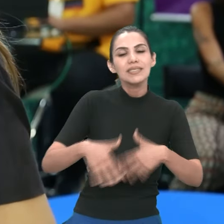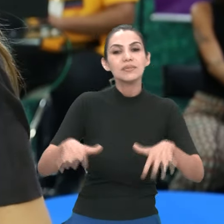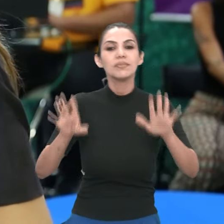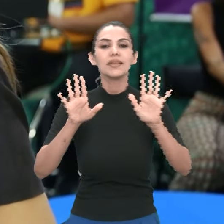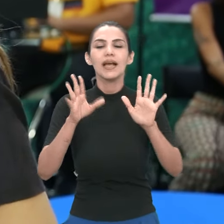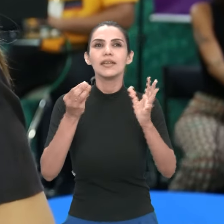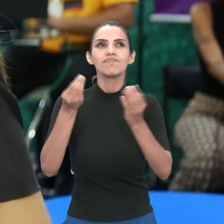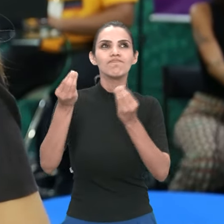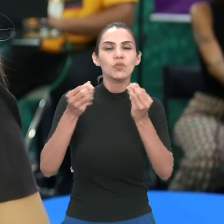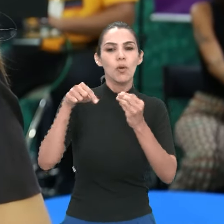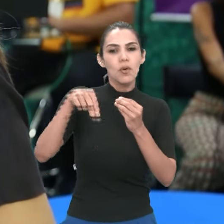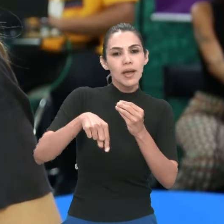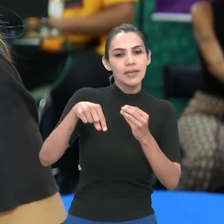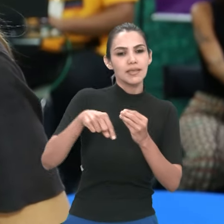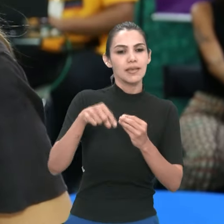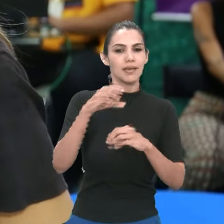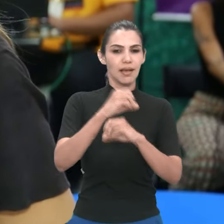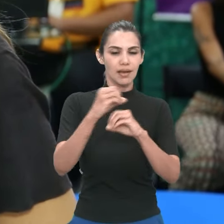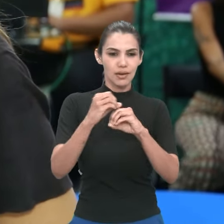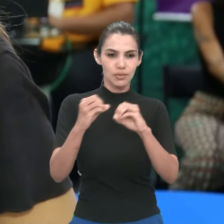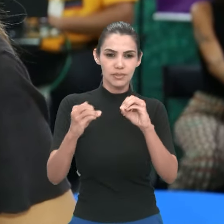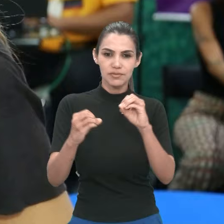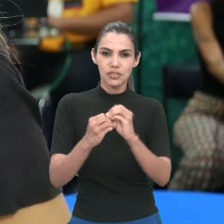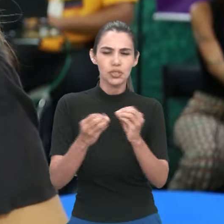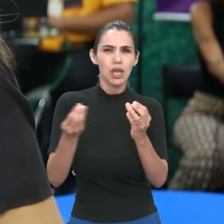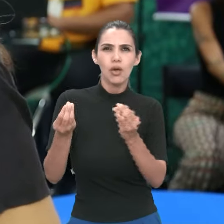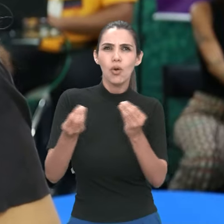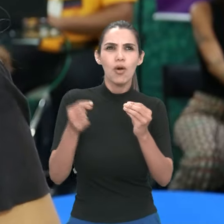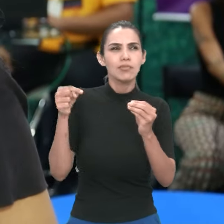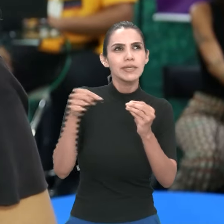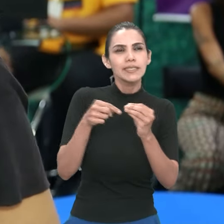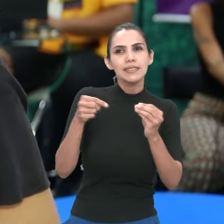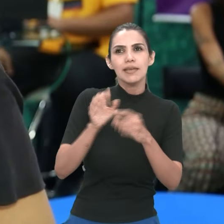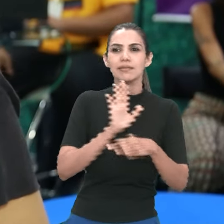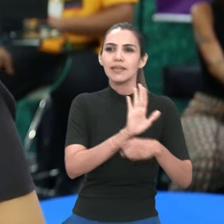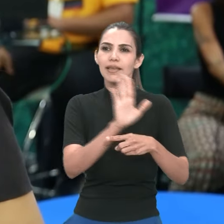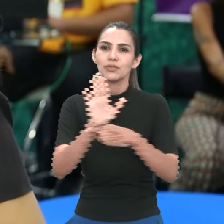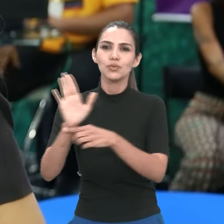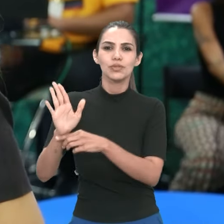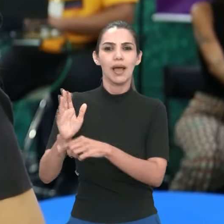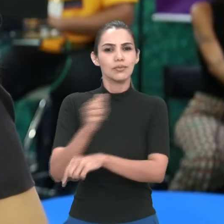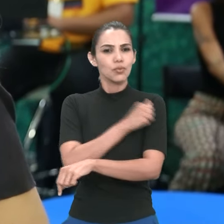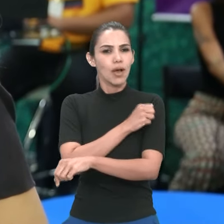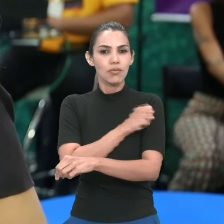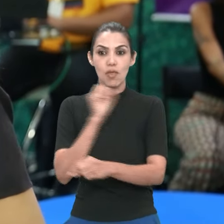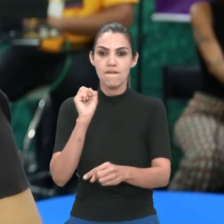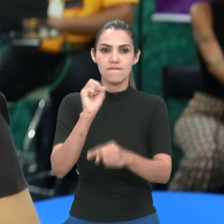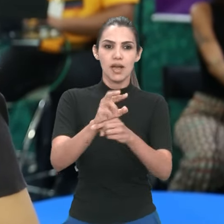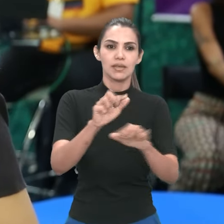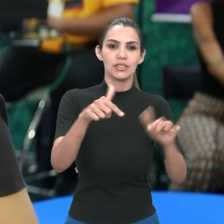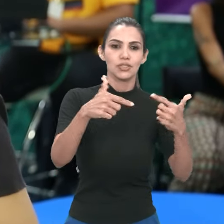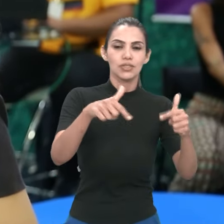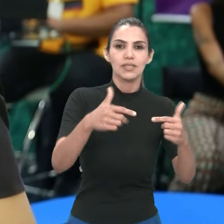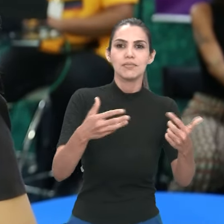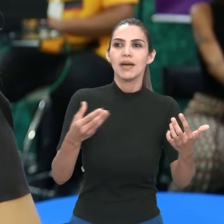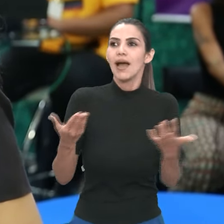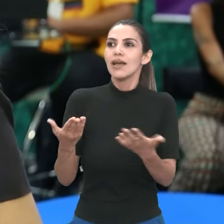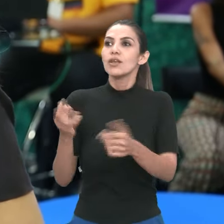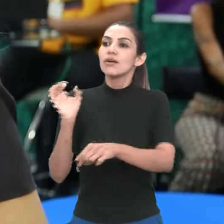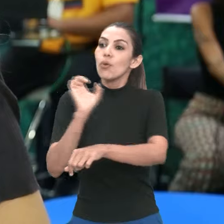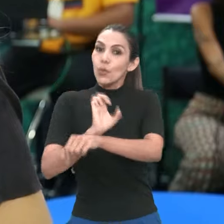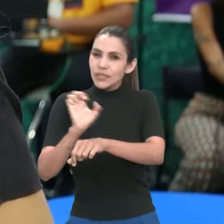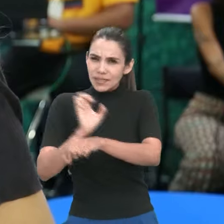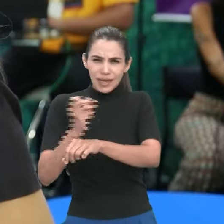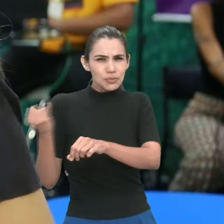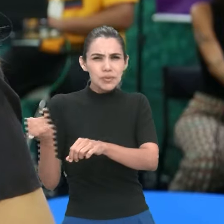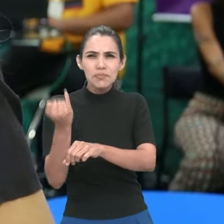UFG e como que ela tem integrado esses estudantes no mercado de trabalho. Qual a importância desse estágio, de